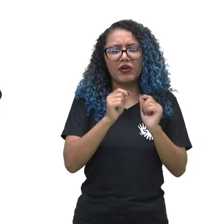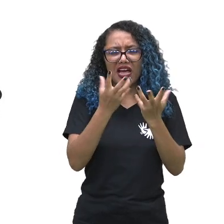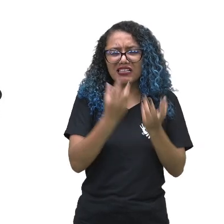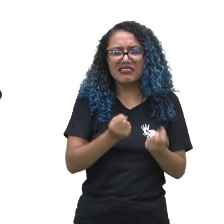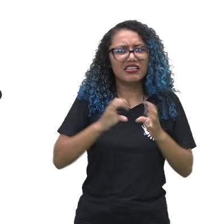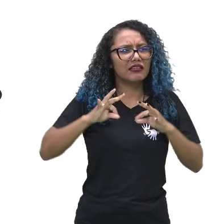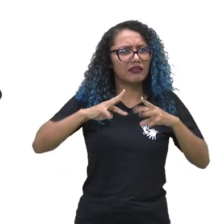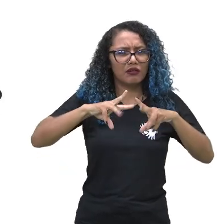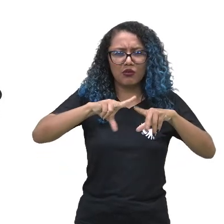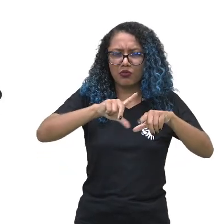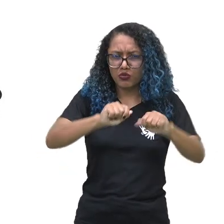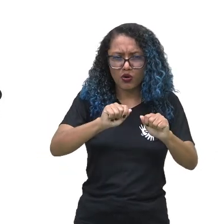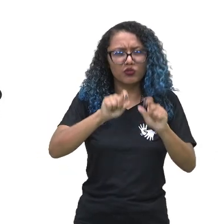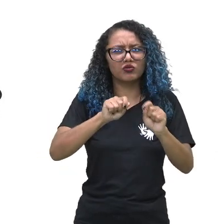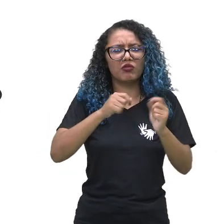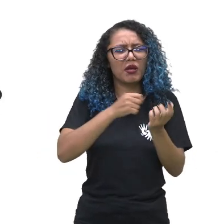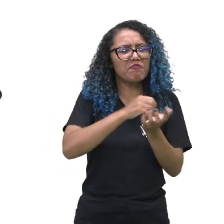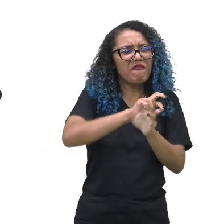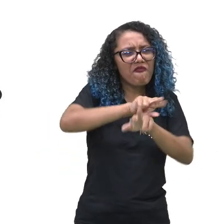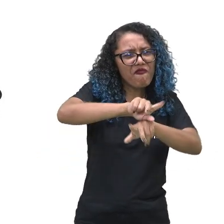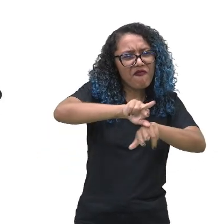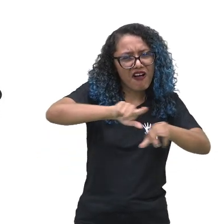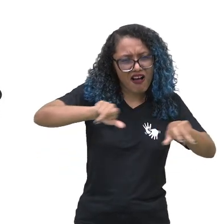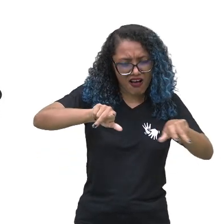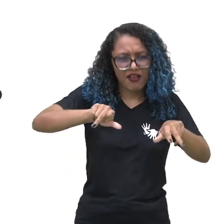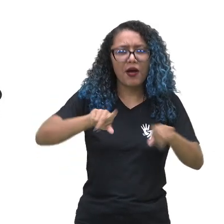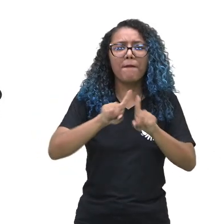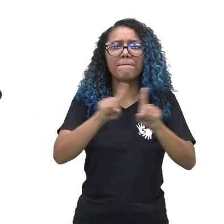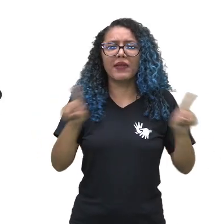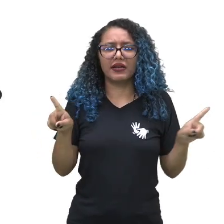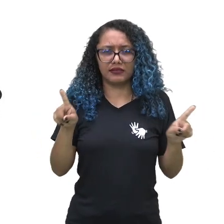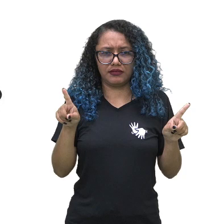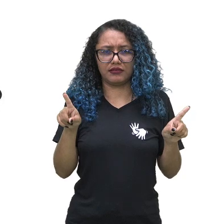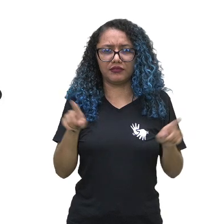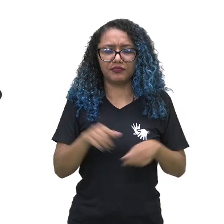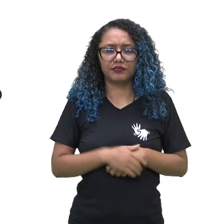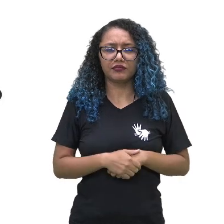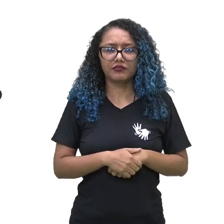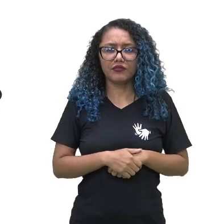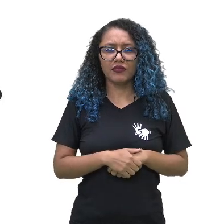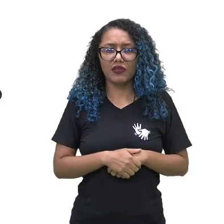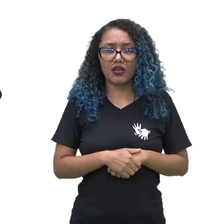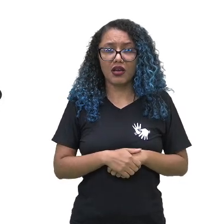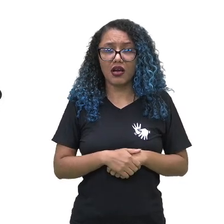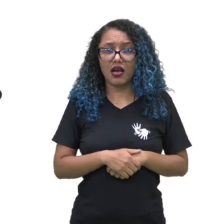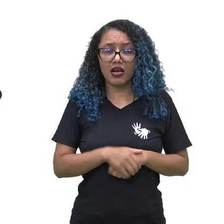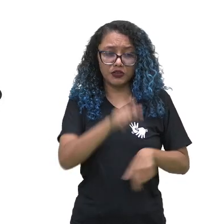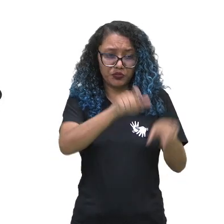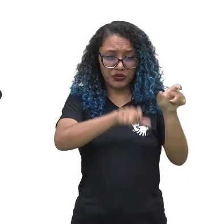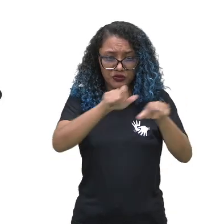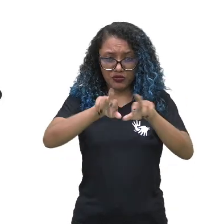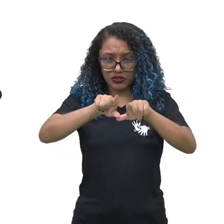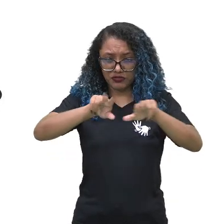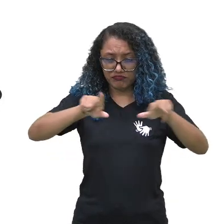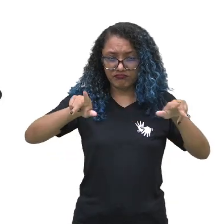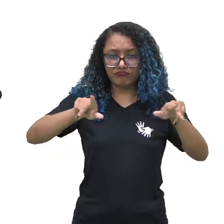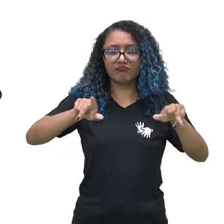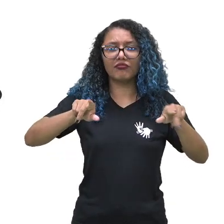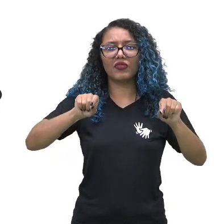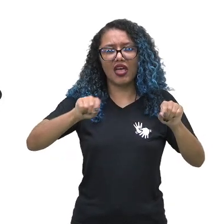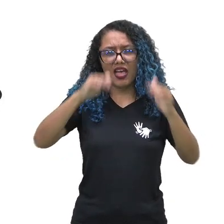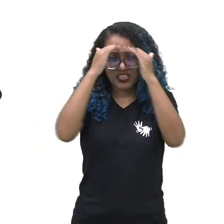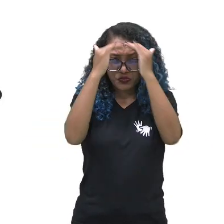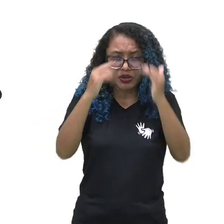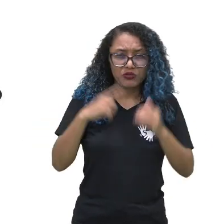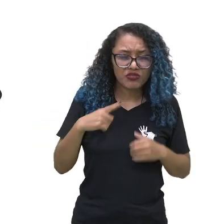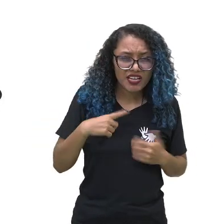plural. Mas, será que essas diferenças têm sido respeitadas? Na